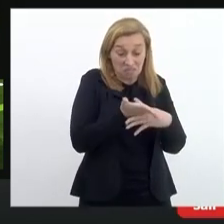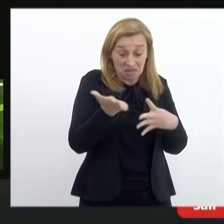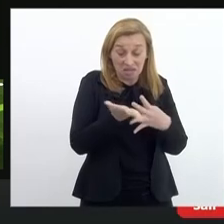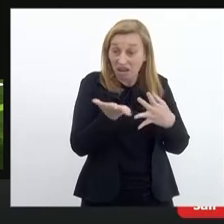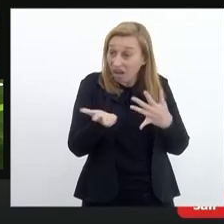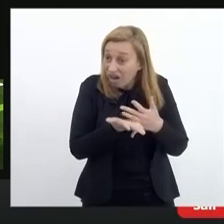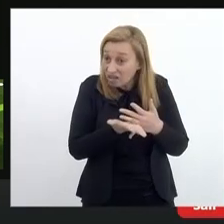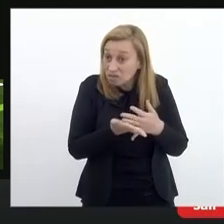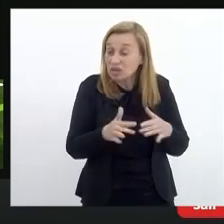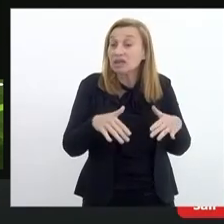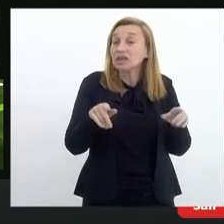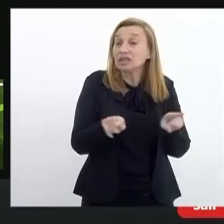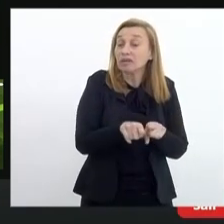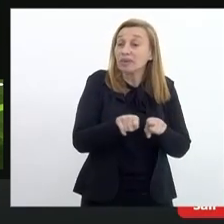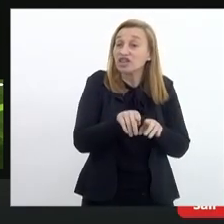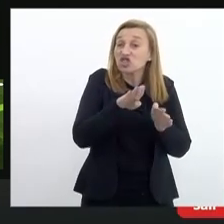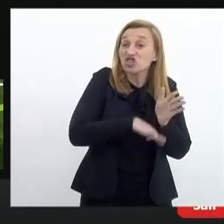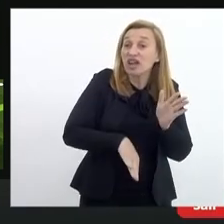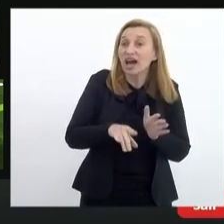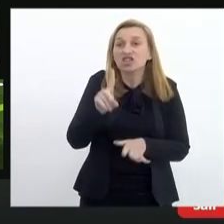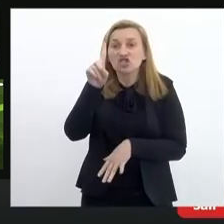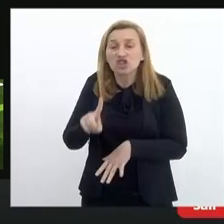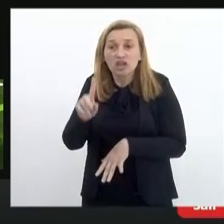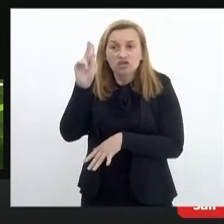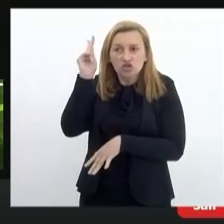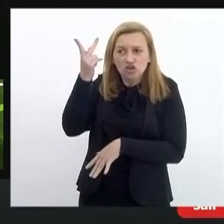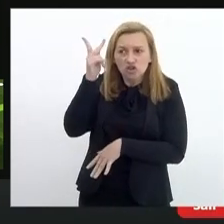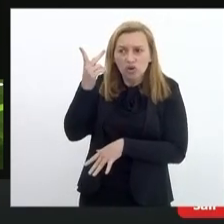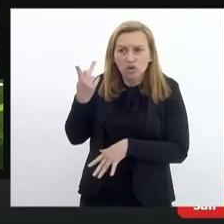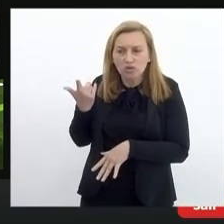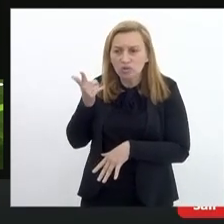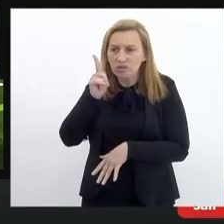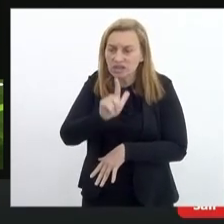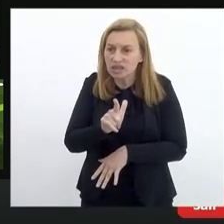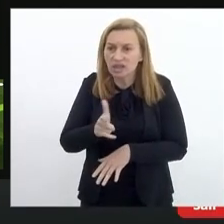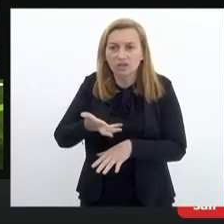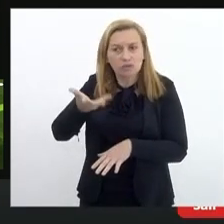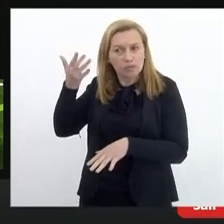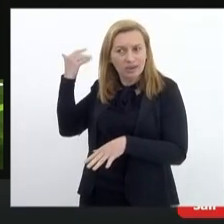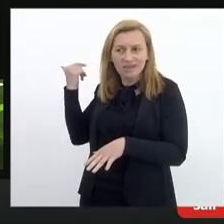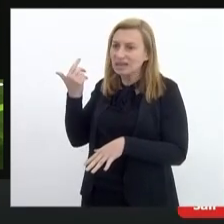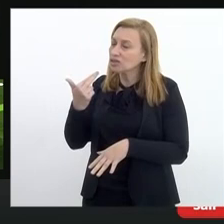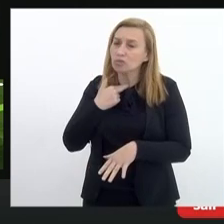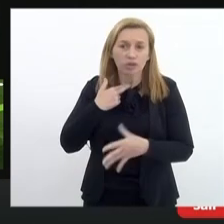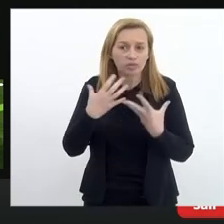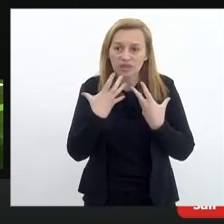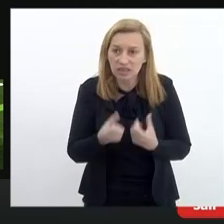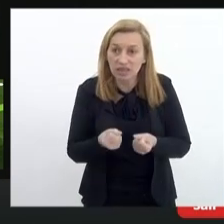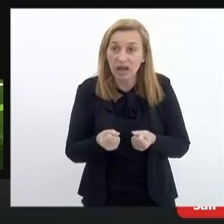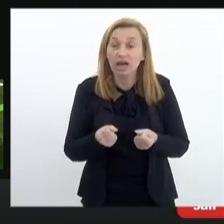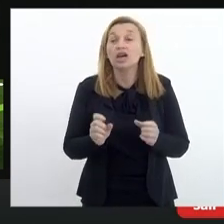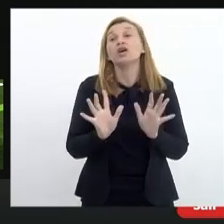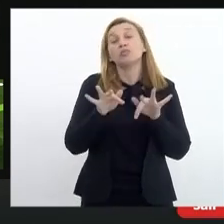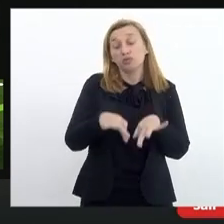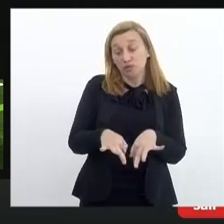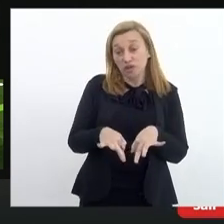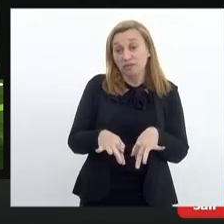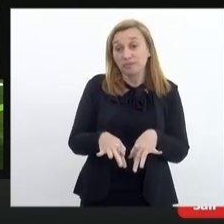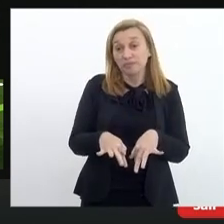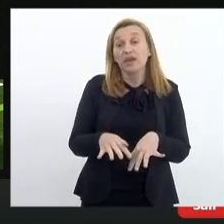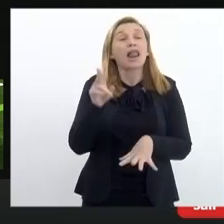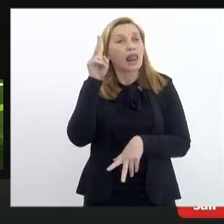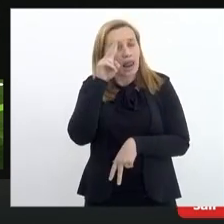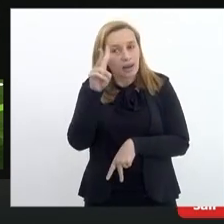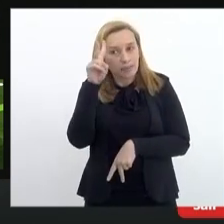também é tirando direitos né históricos conquistados a gente não pode admitir isso né e por fim é